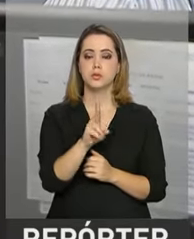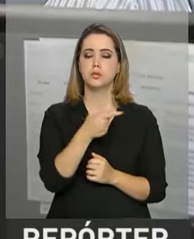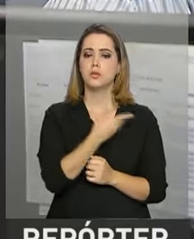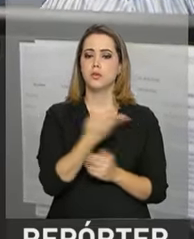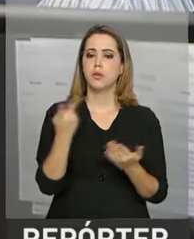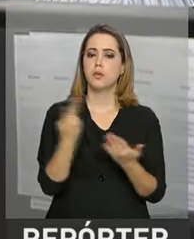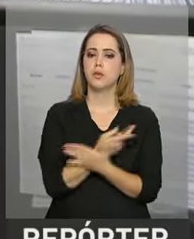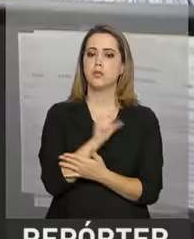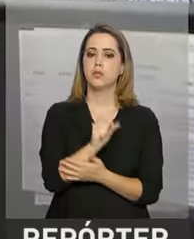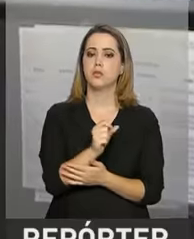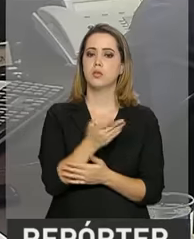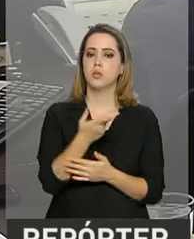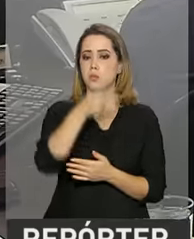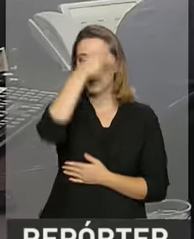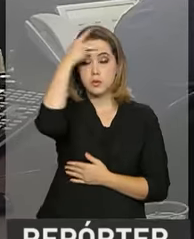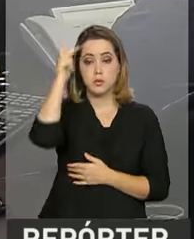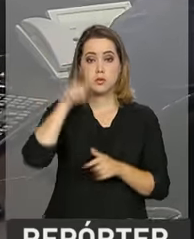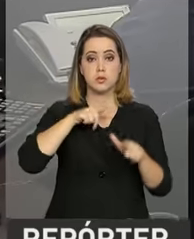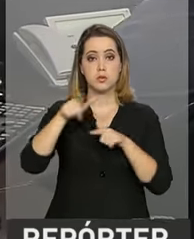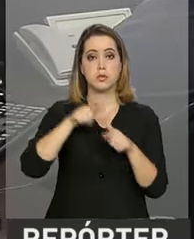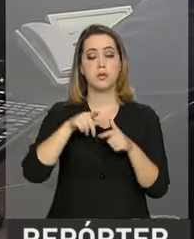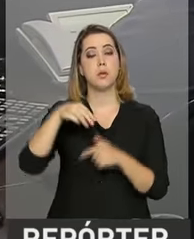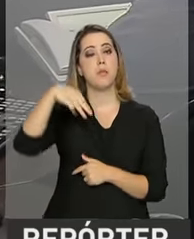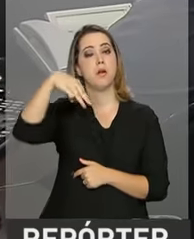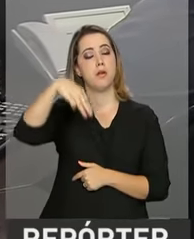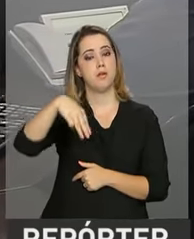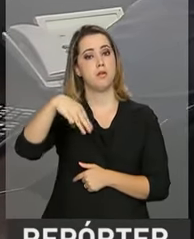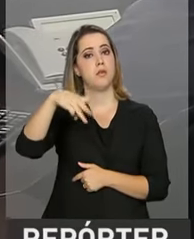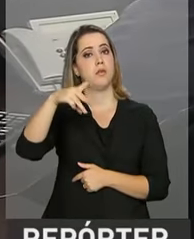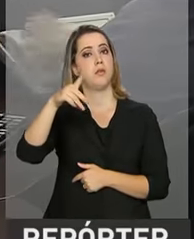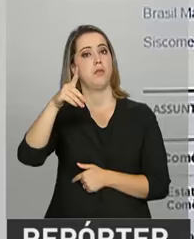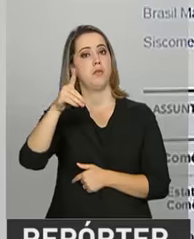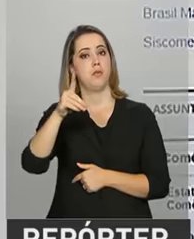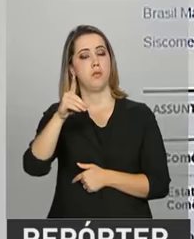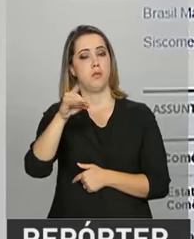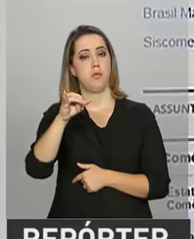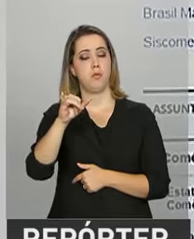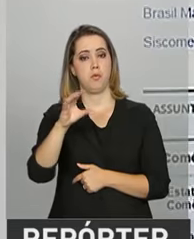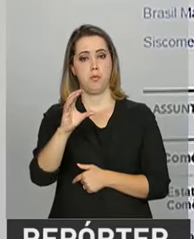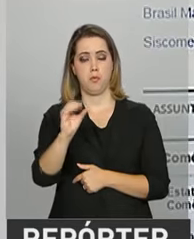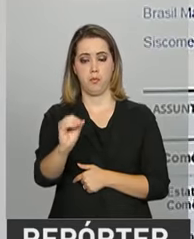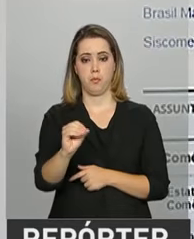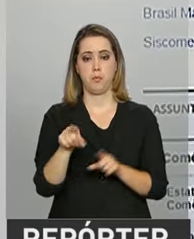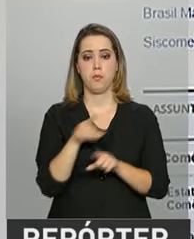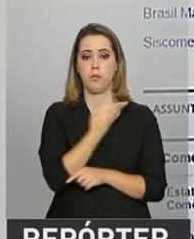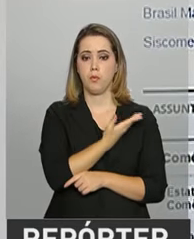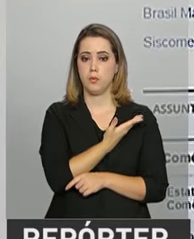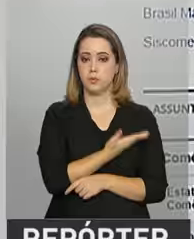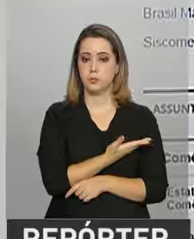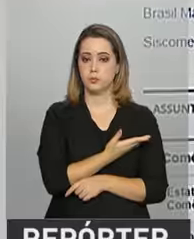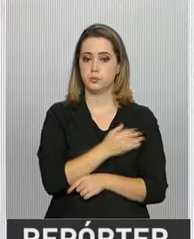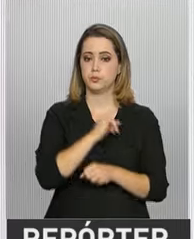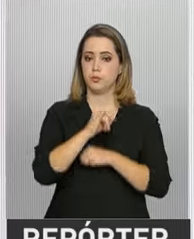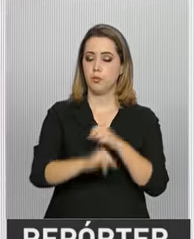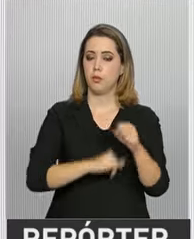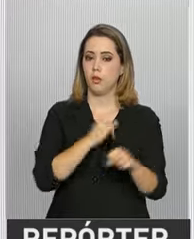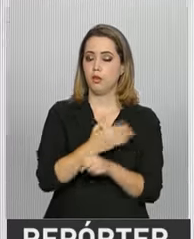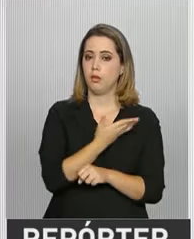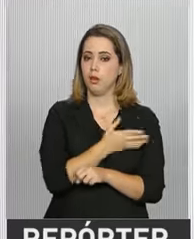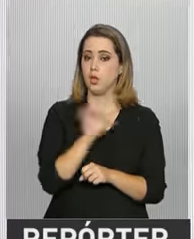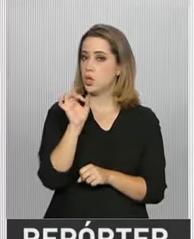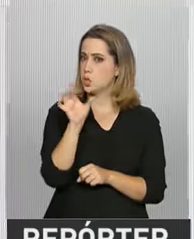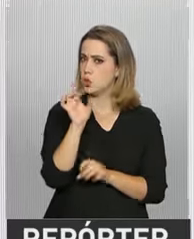por servidores do Ministério da Indústria, Comércio Exterior e Serviços. O Comexvis, exclusivamente sobre os